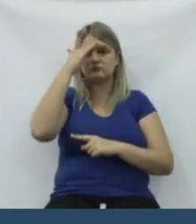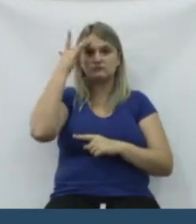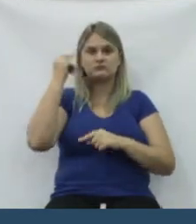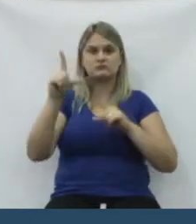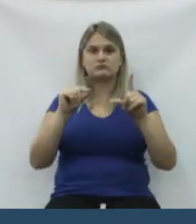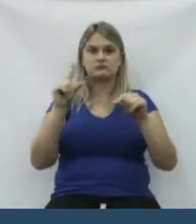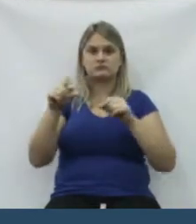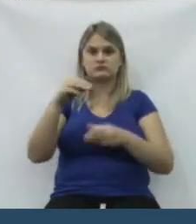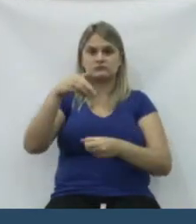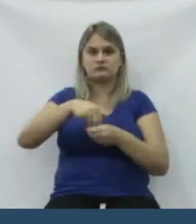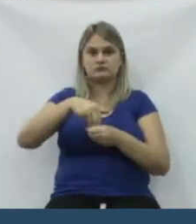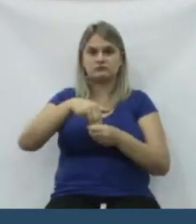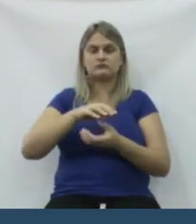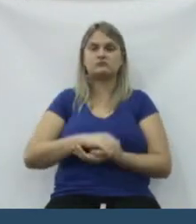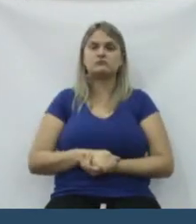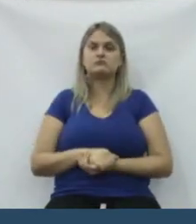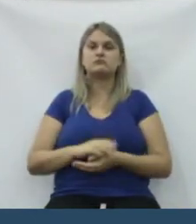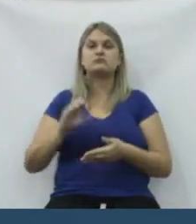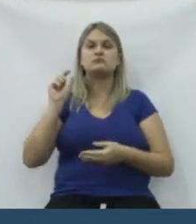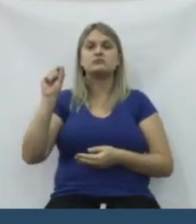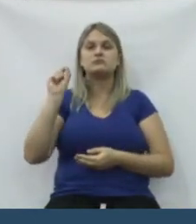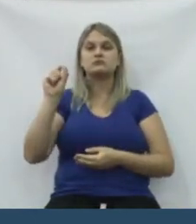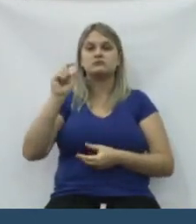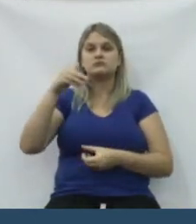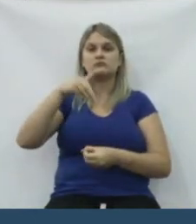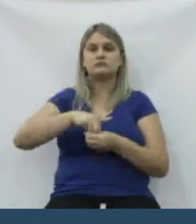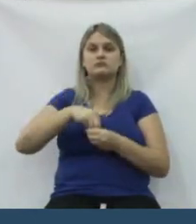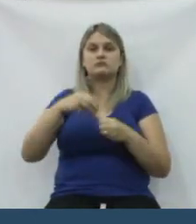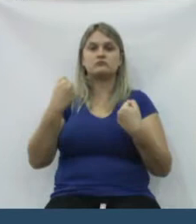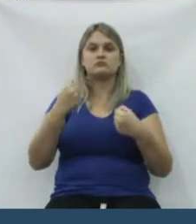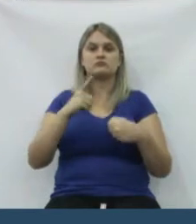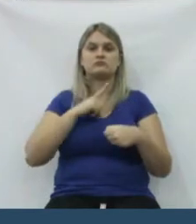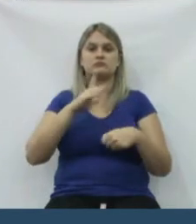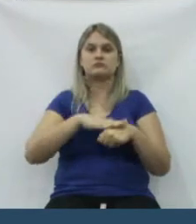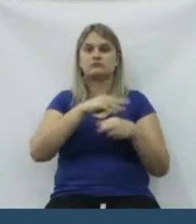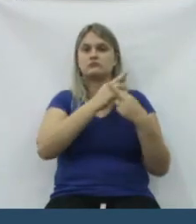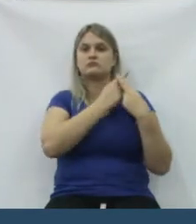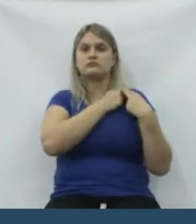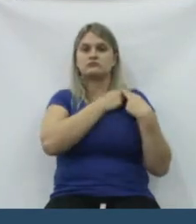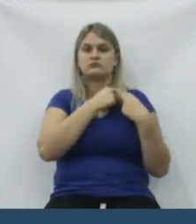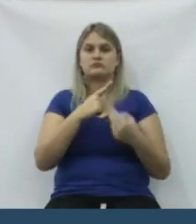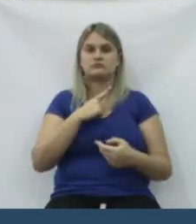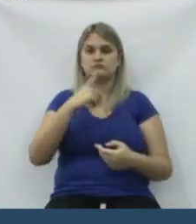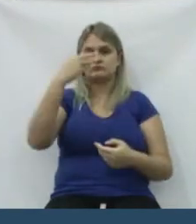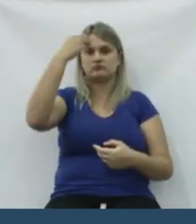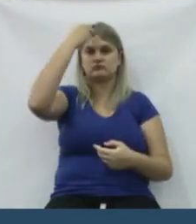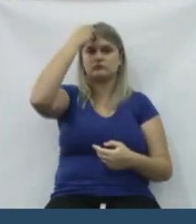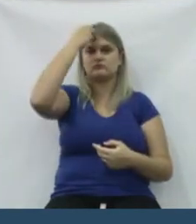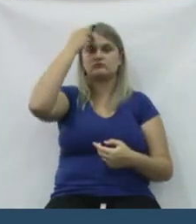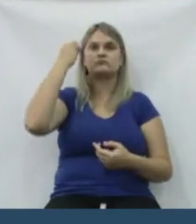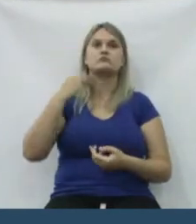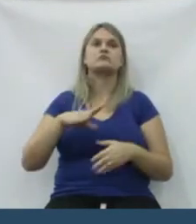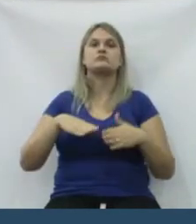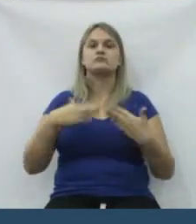Ele foi votado. Então, quem votou é que é o culpado.